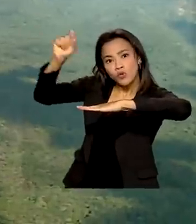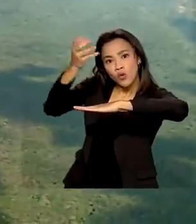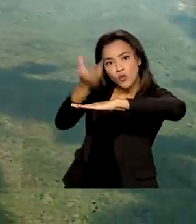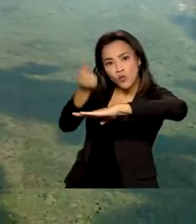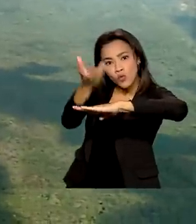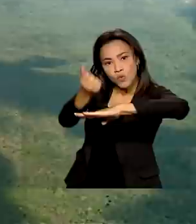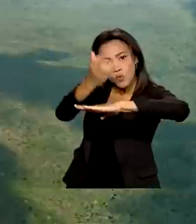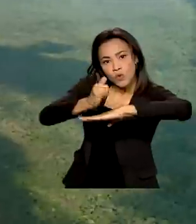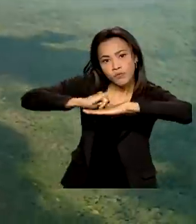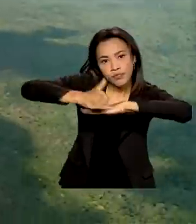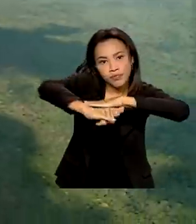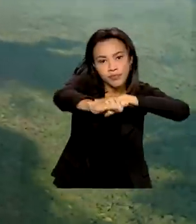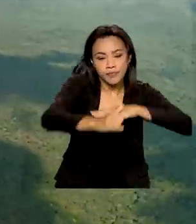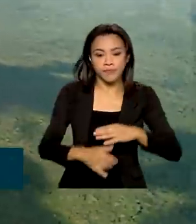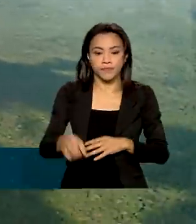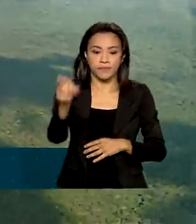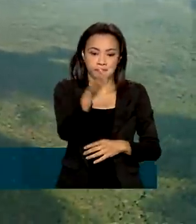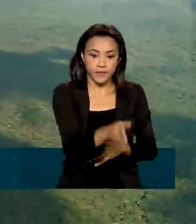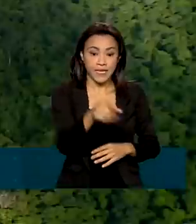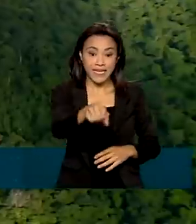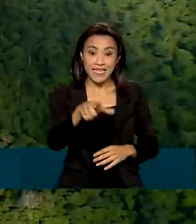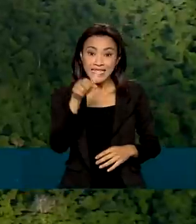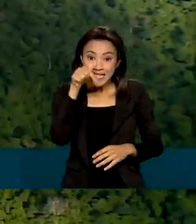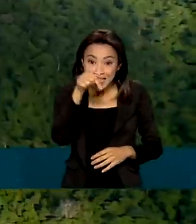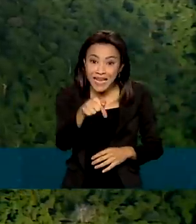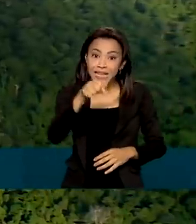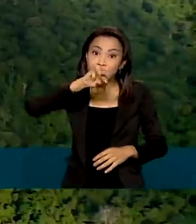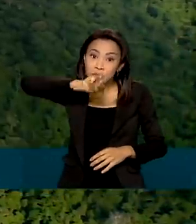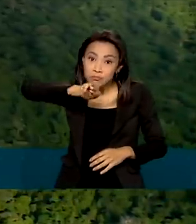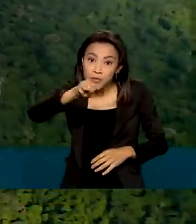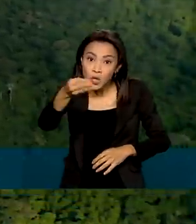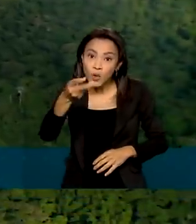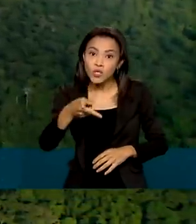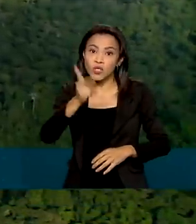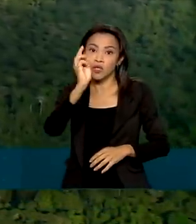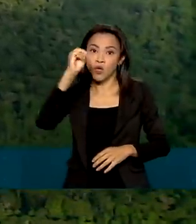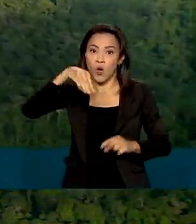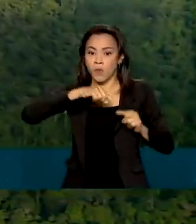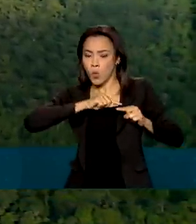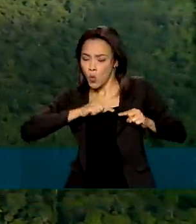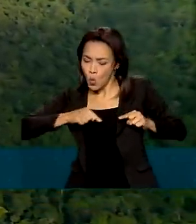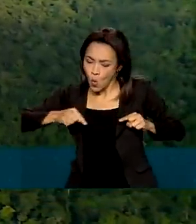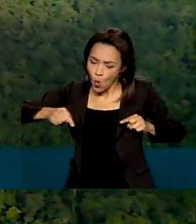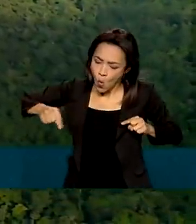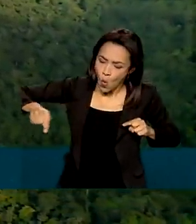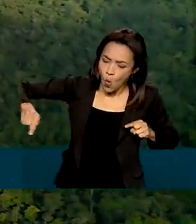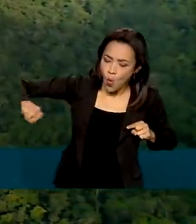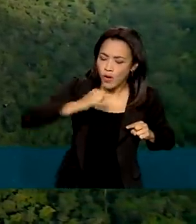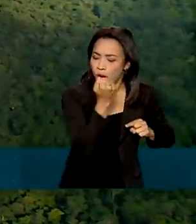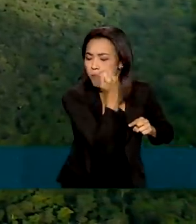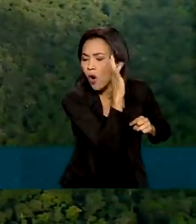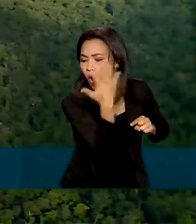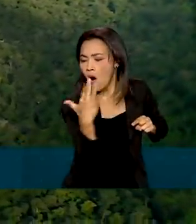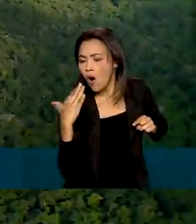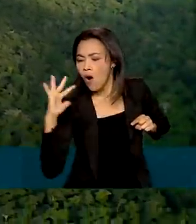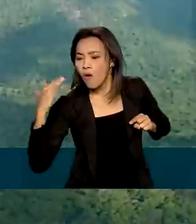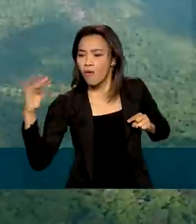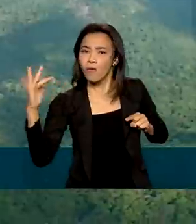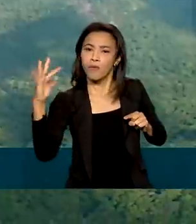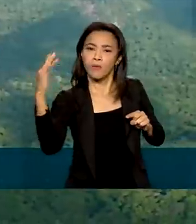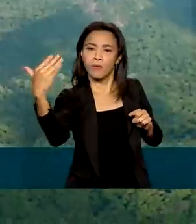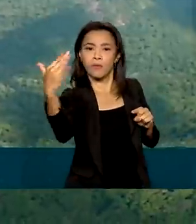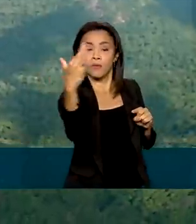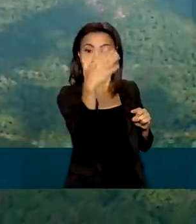7 milhões de quilômetros quadrados, muitos deles cobertos pela floresta. E é em meio a esse ambiente